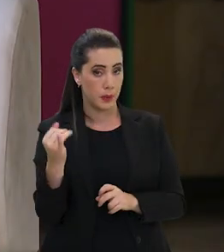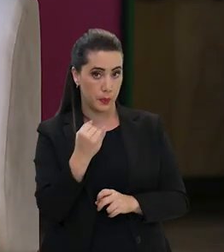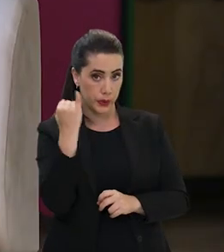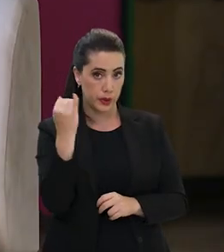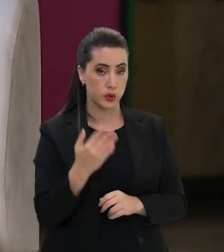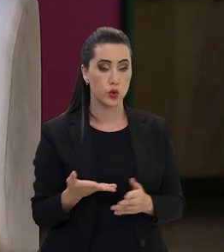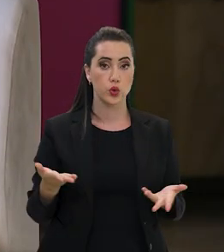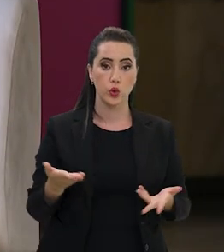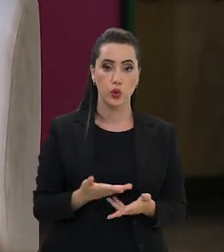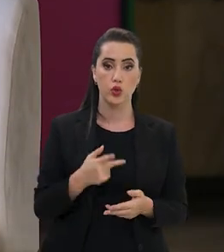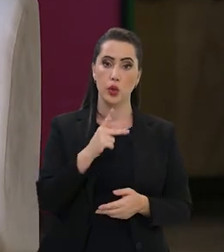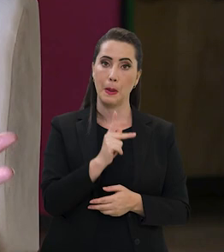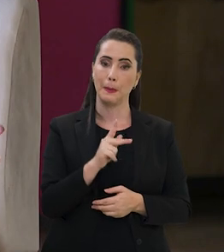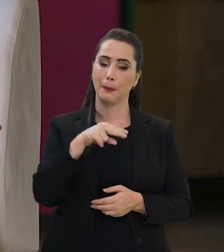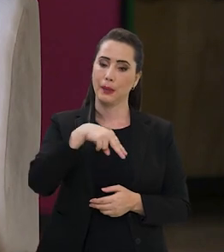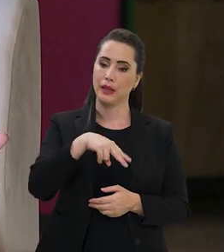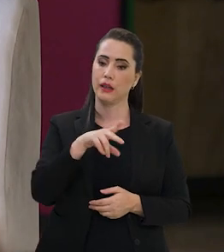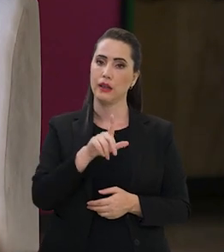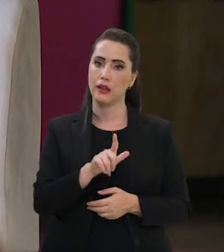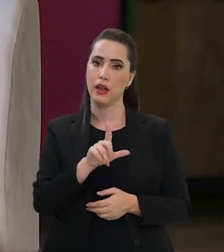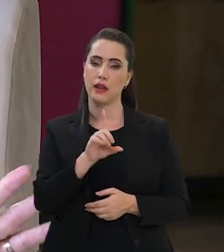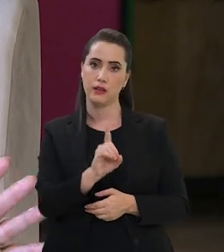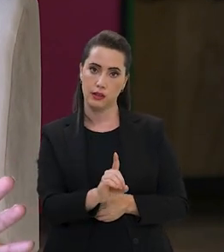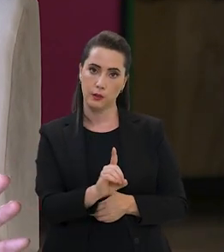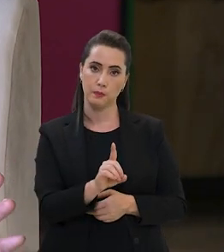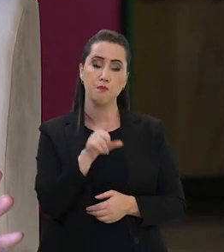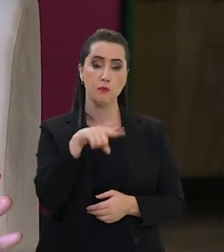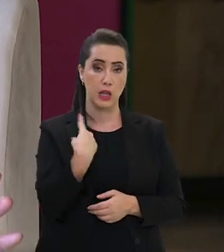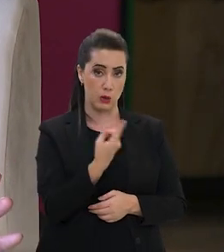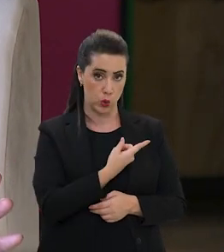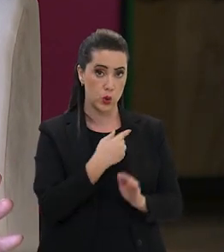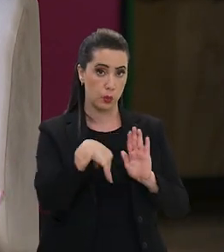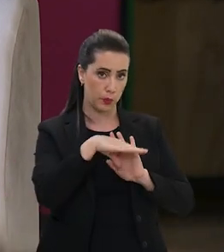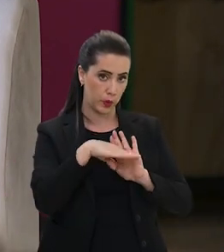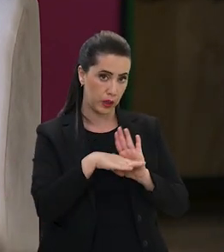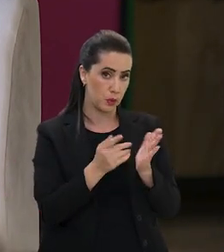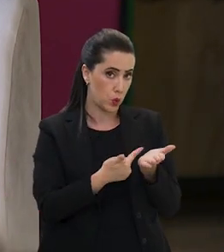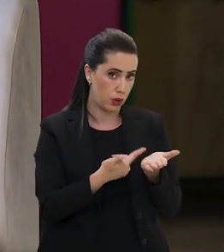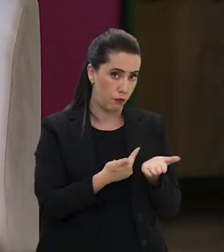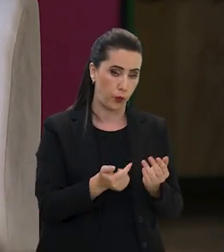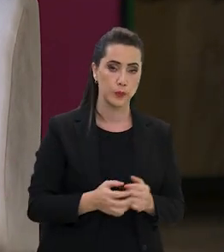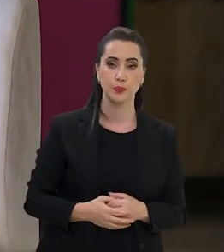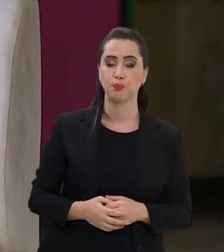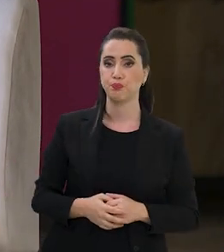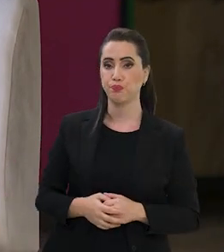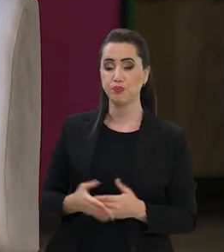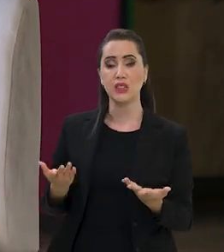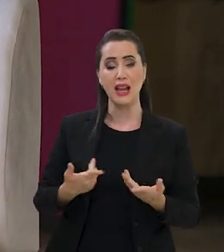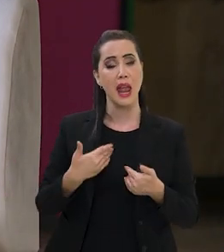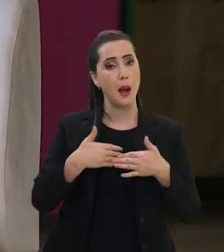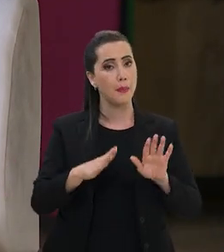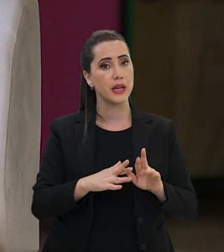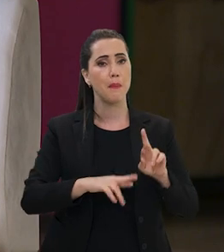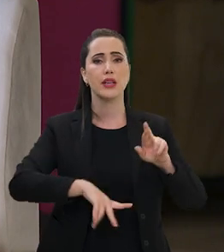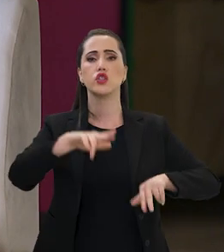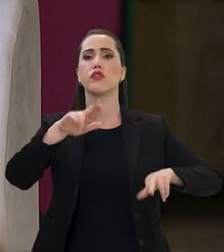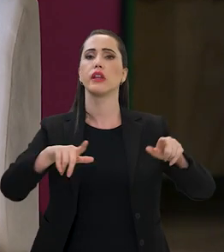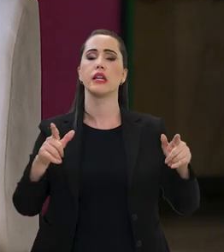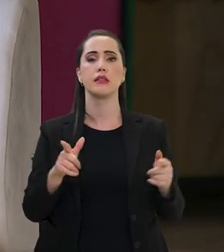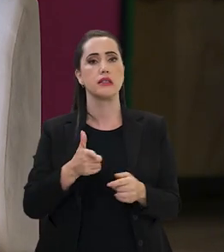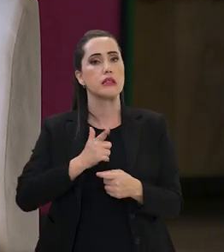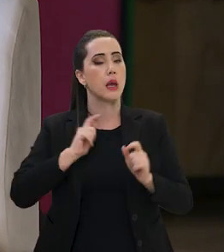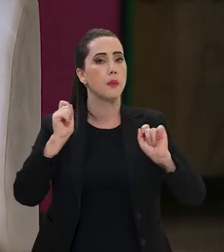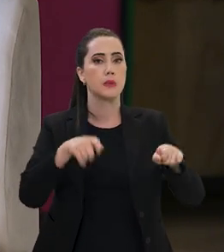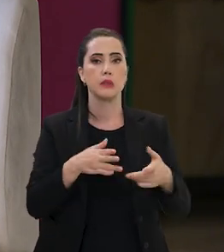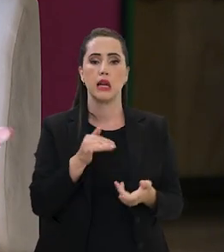também essas possibilidades. E aí, outra coisa que é importante no PNLD, que é esse nosso programa, é ele se